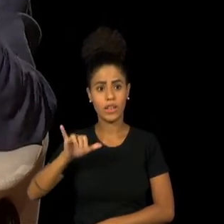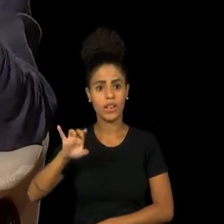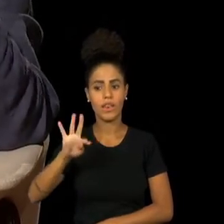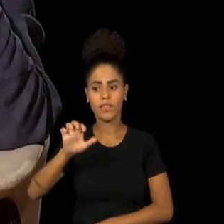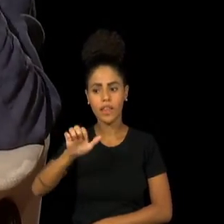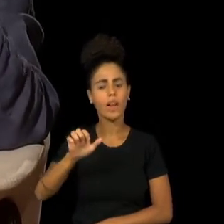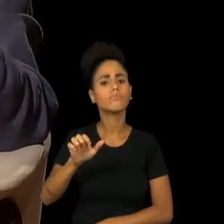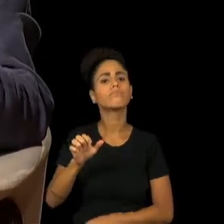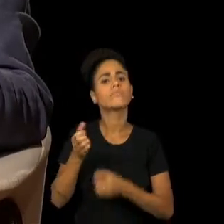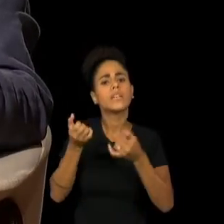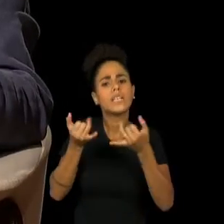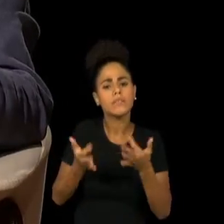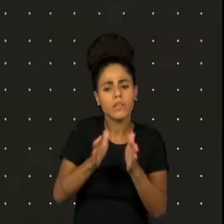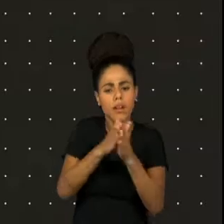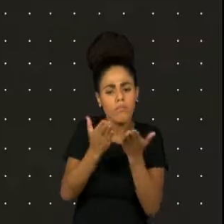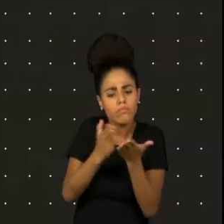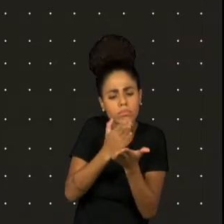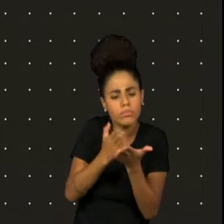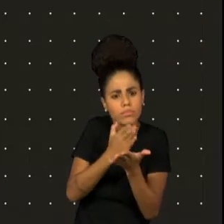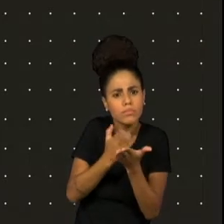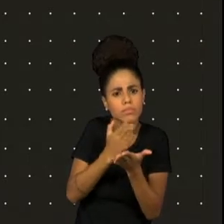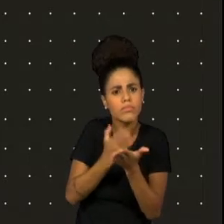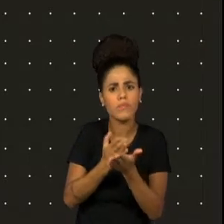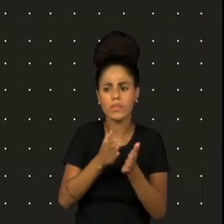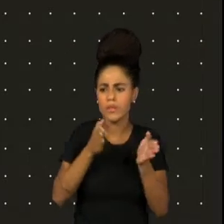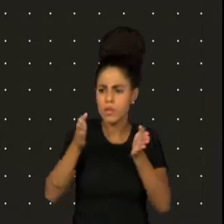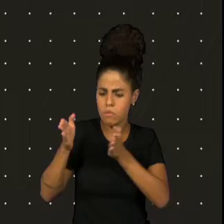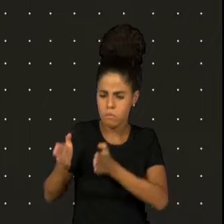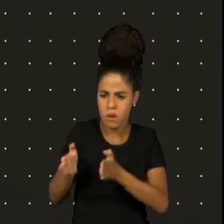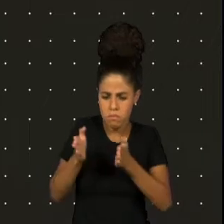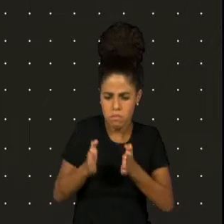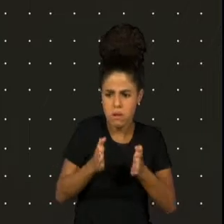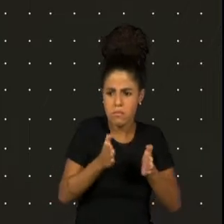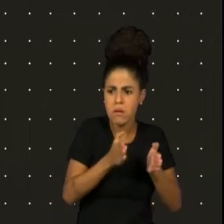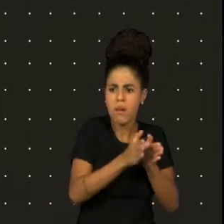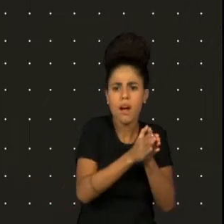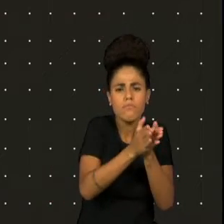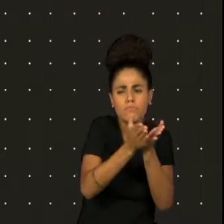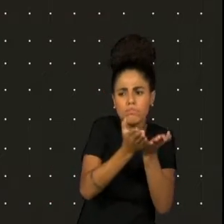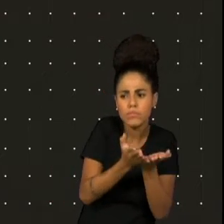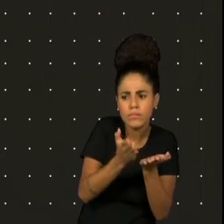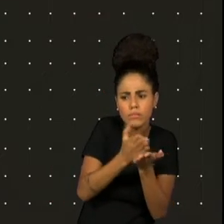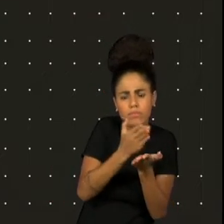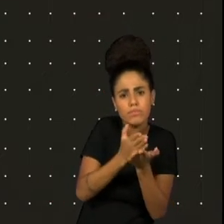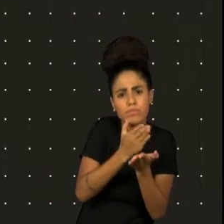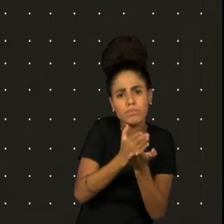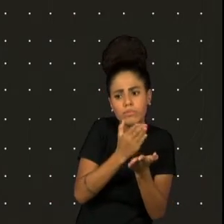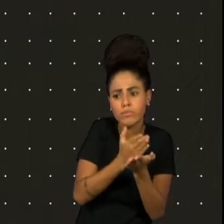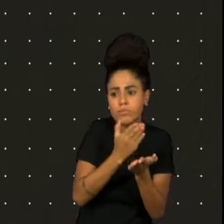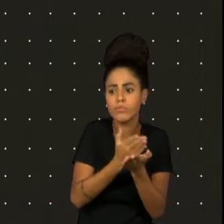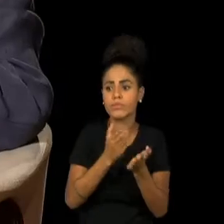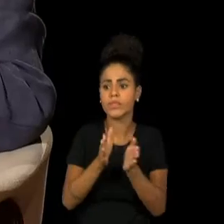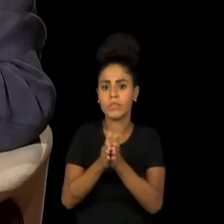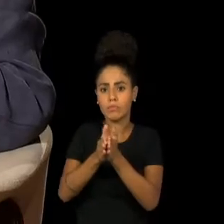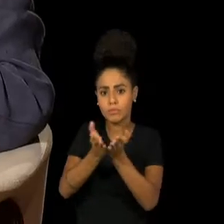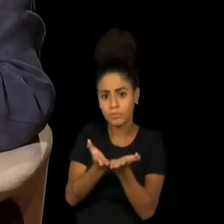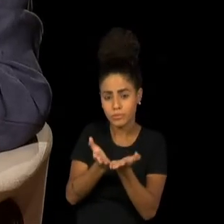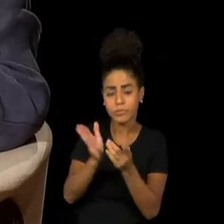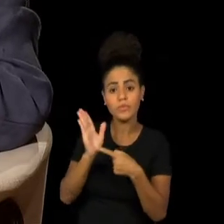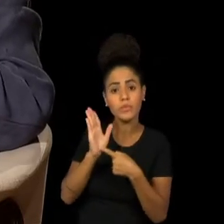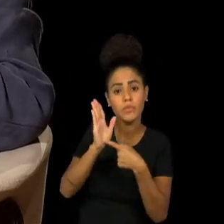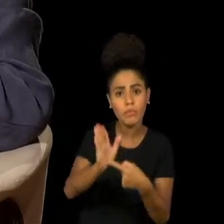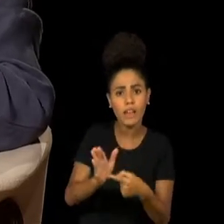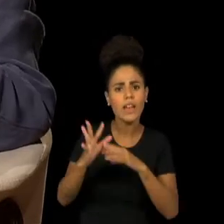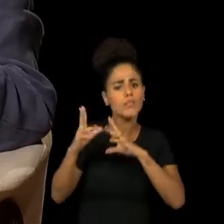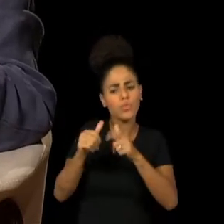fez o livro inteiro. Mas foi um processo inacreditável, gente. A gente pegou... O livro é um negócio imenso da Pedra do